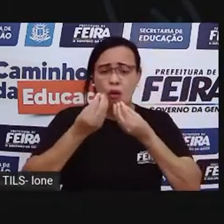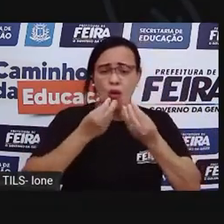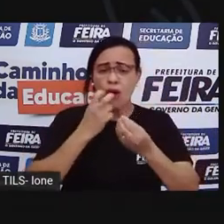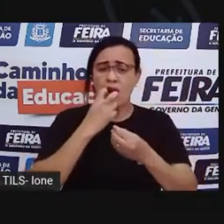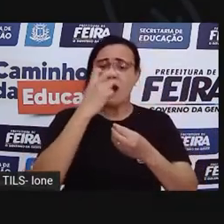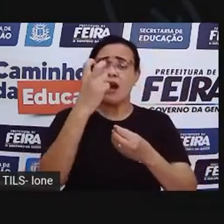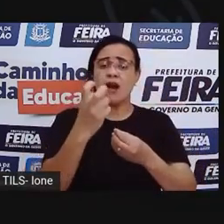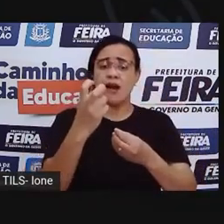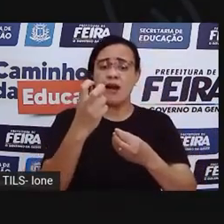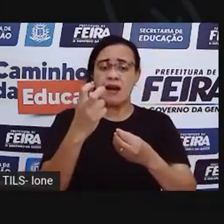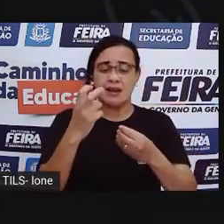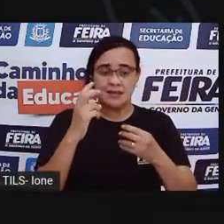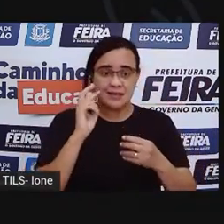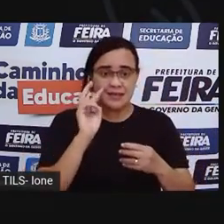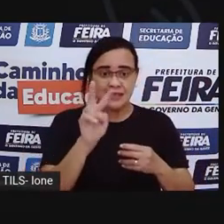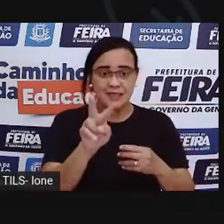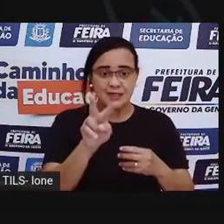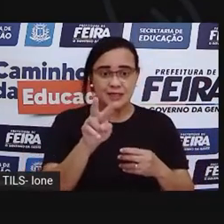olha só.